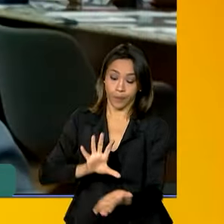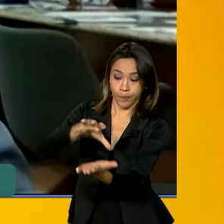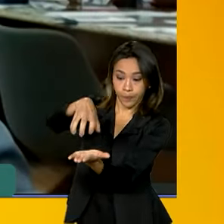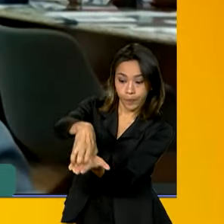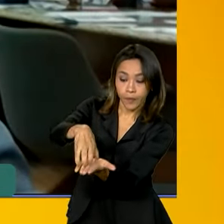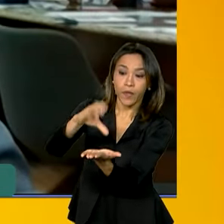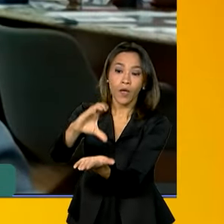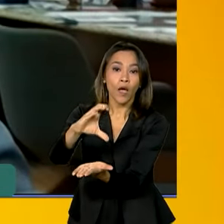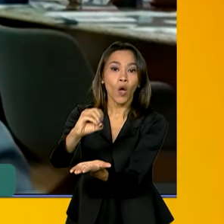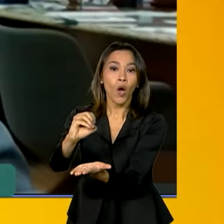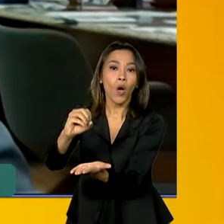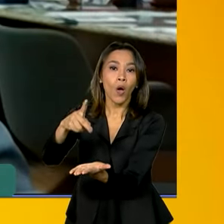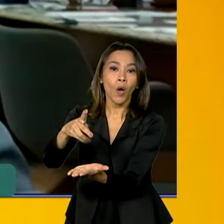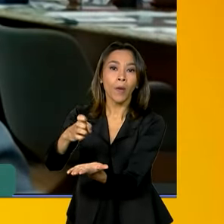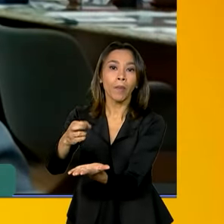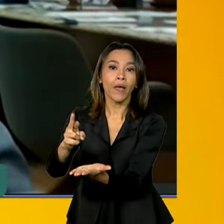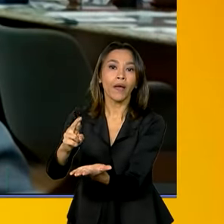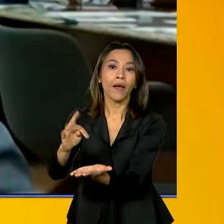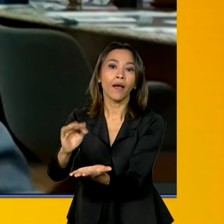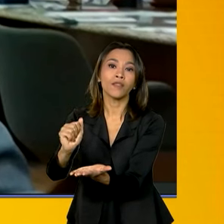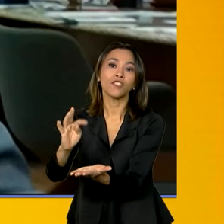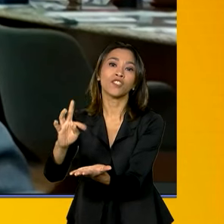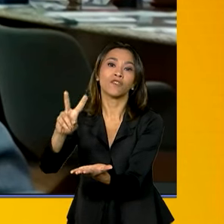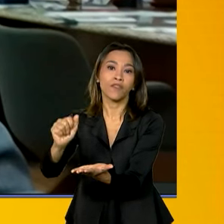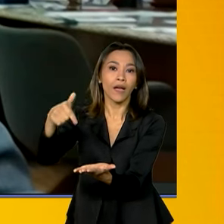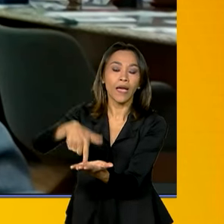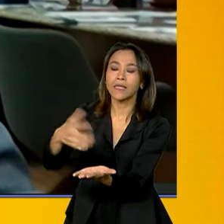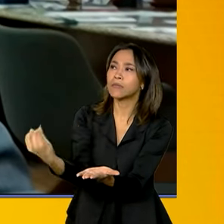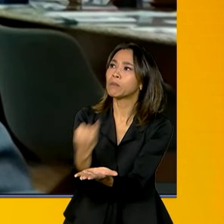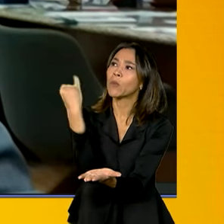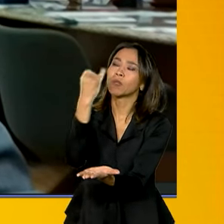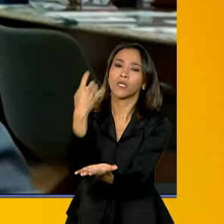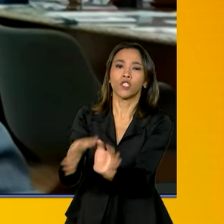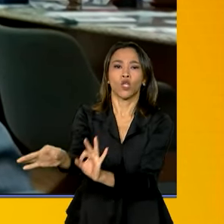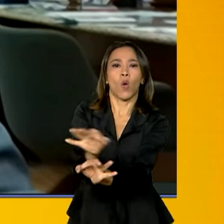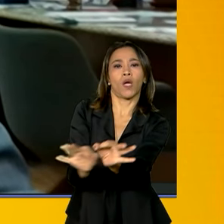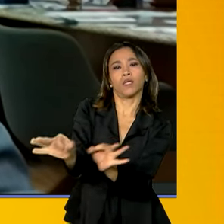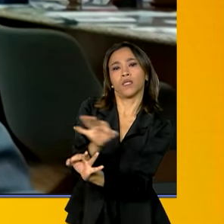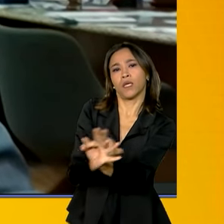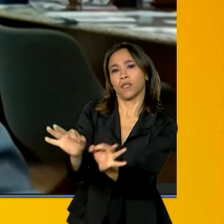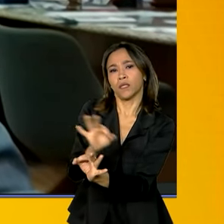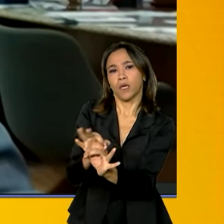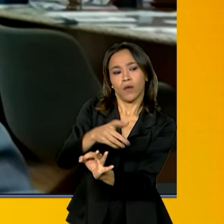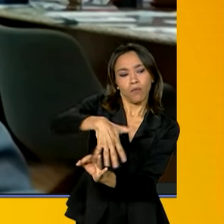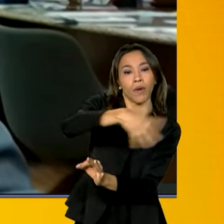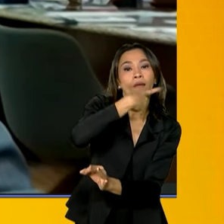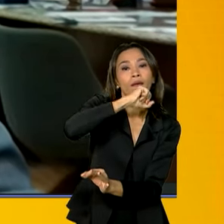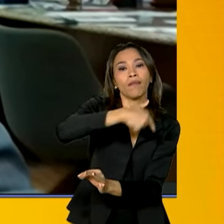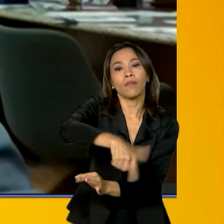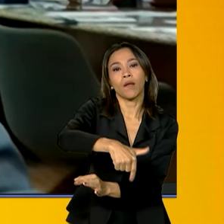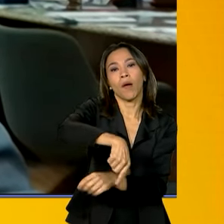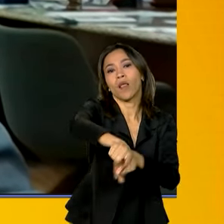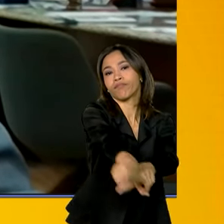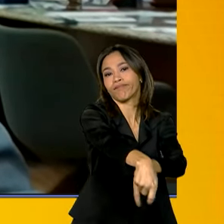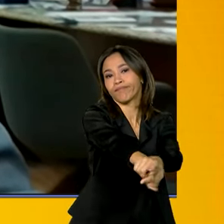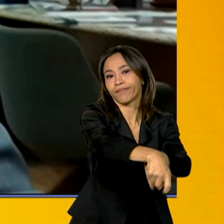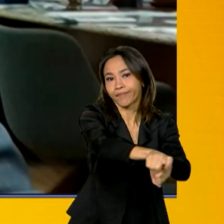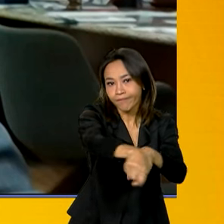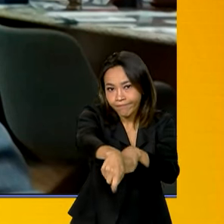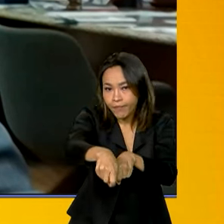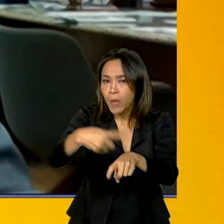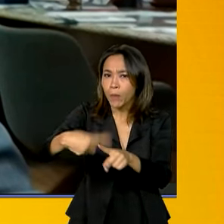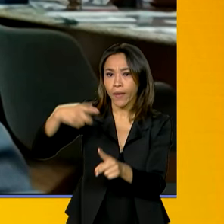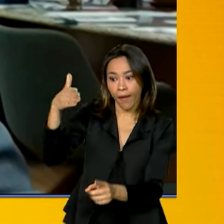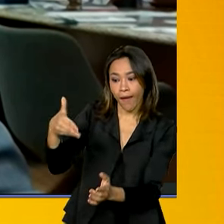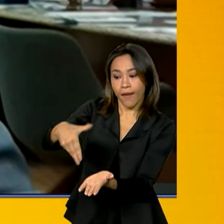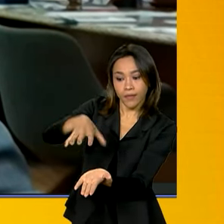é a forma mais elevada de organização dos agricultores. Por quê? Porque ela